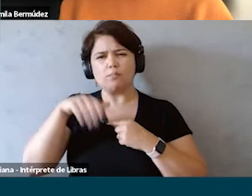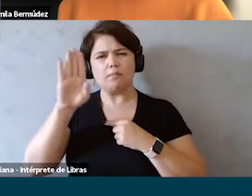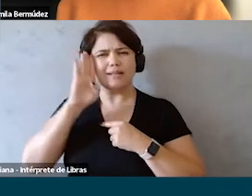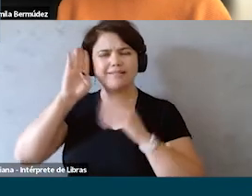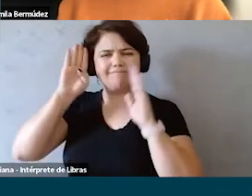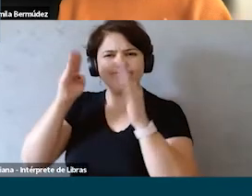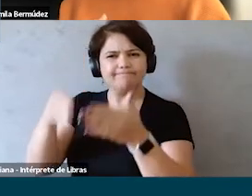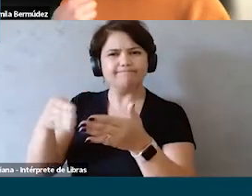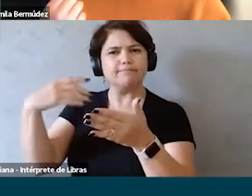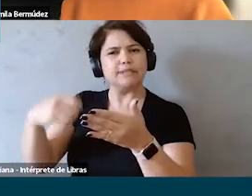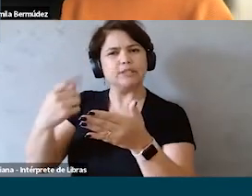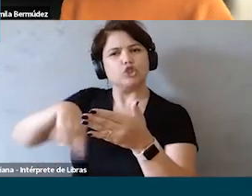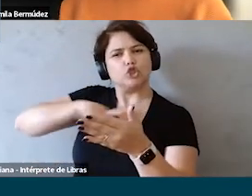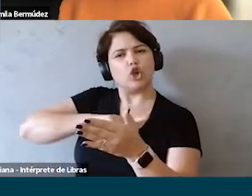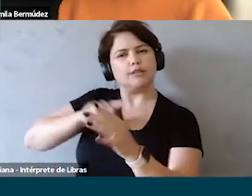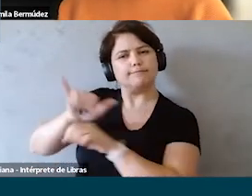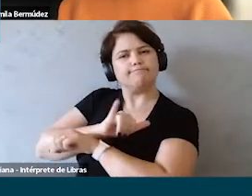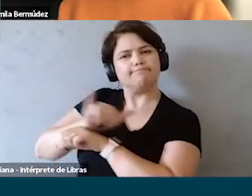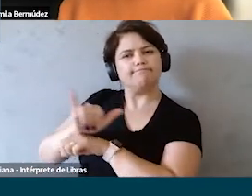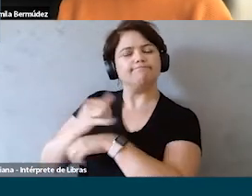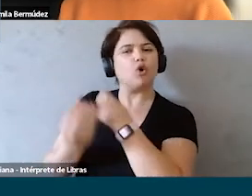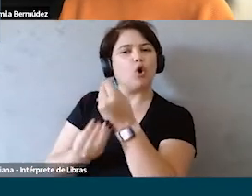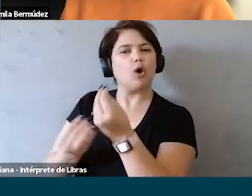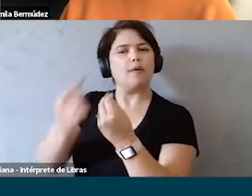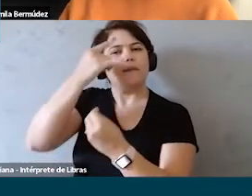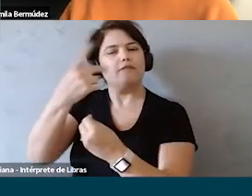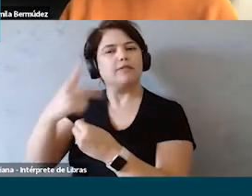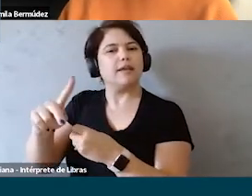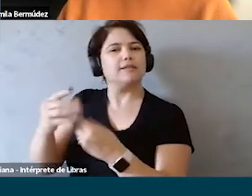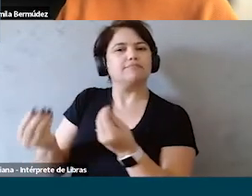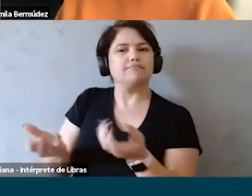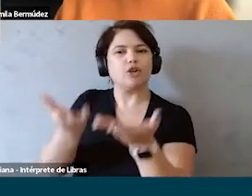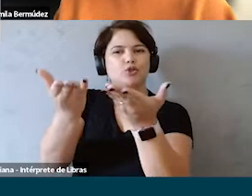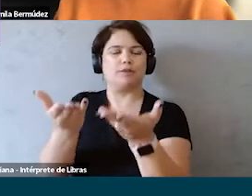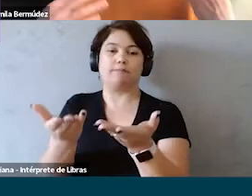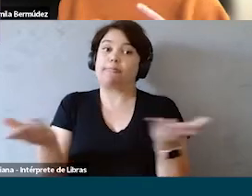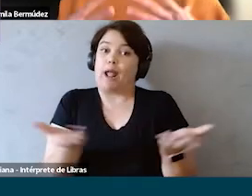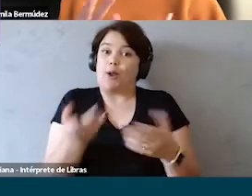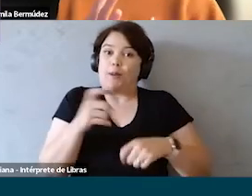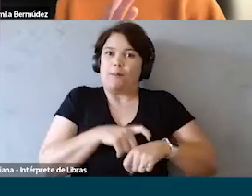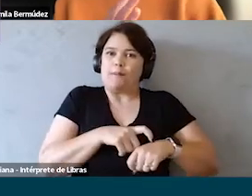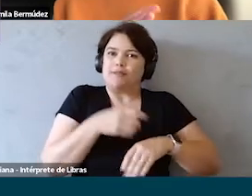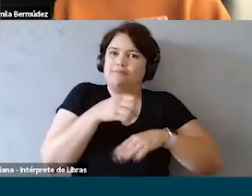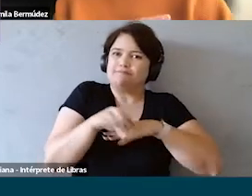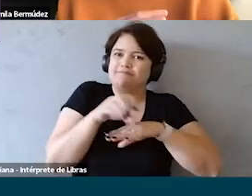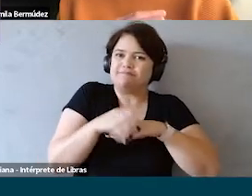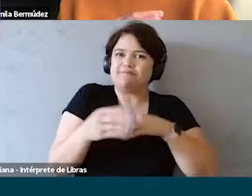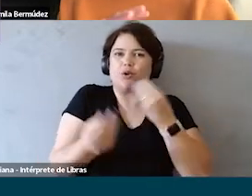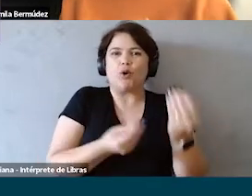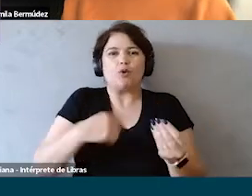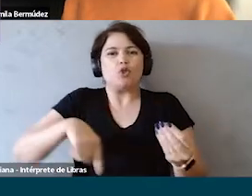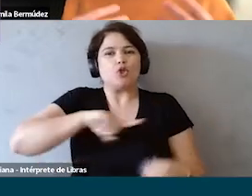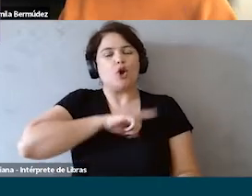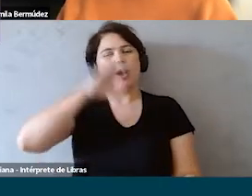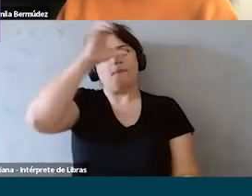a gente tem que priorizar, que tipo de iniciativa a gente pode desenhar para cada um desses perfis. E, agora, chega o momento da gente compartilhar um pouquinho